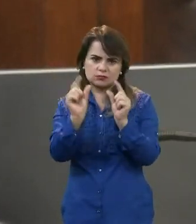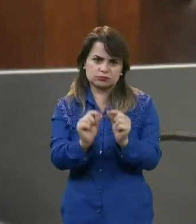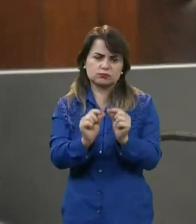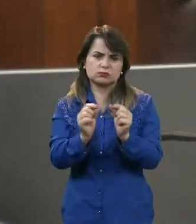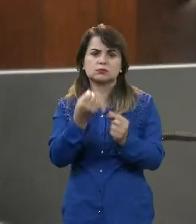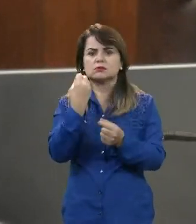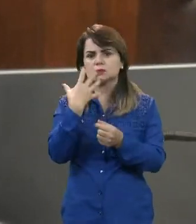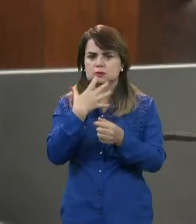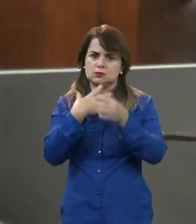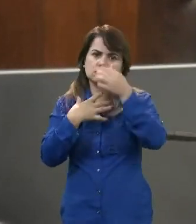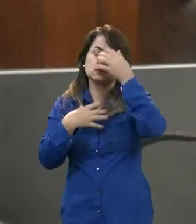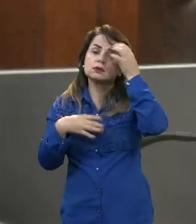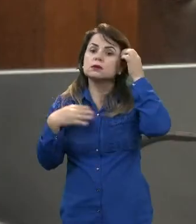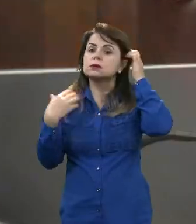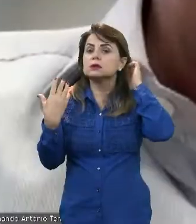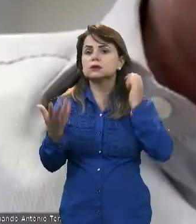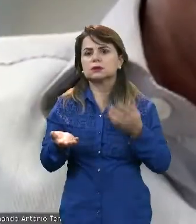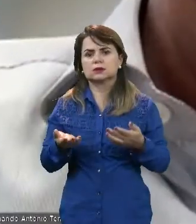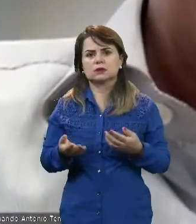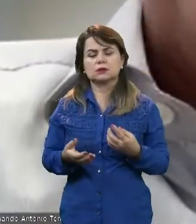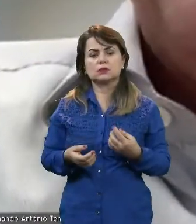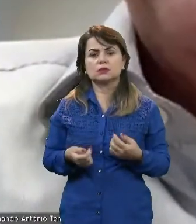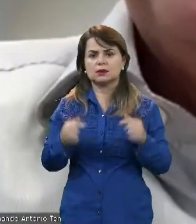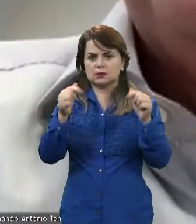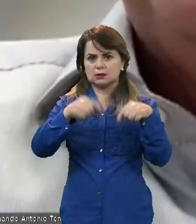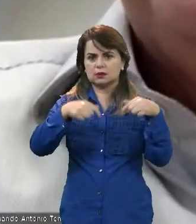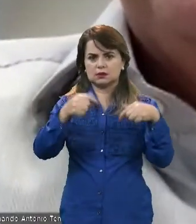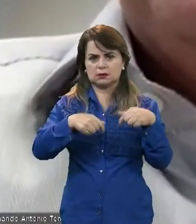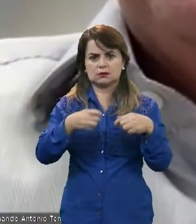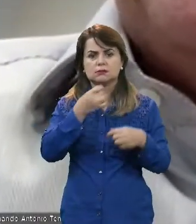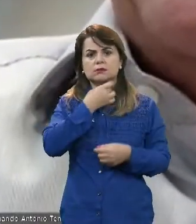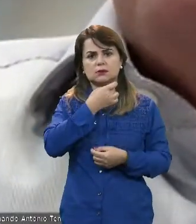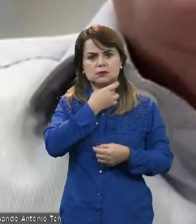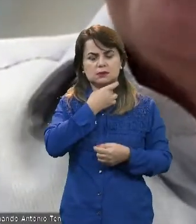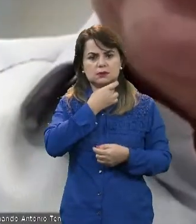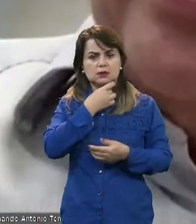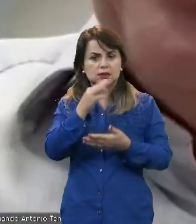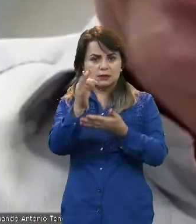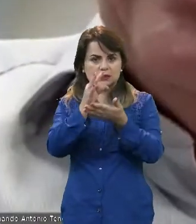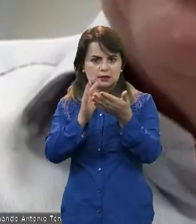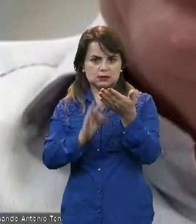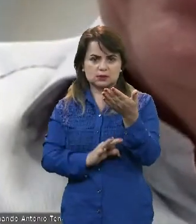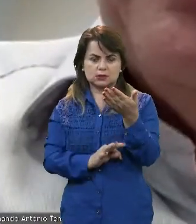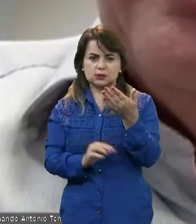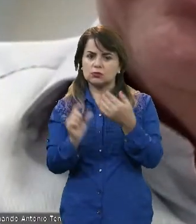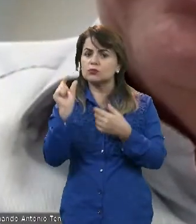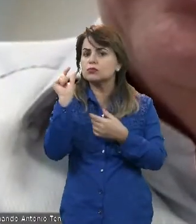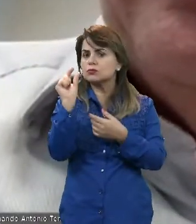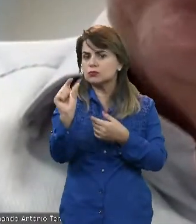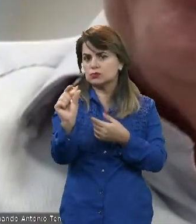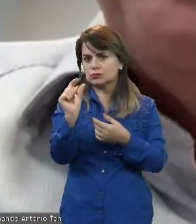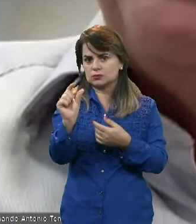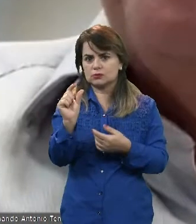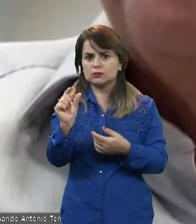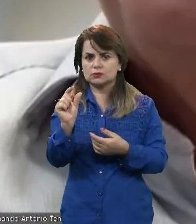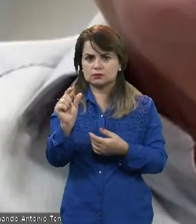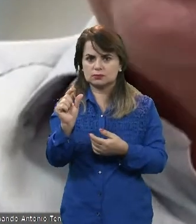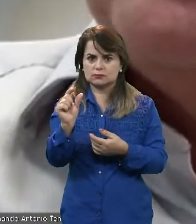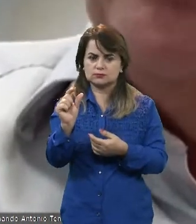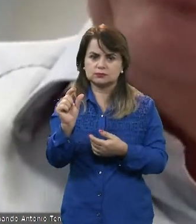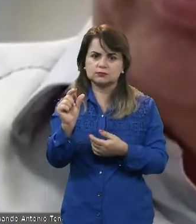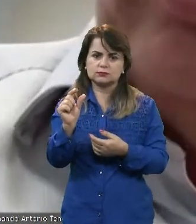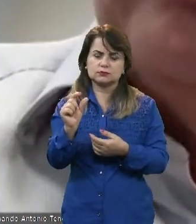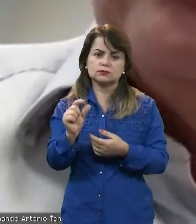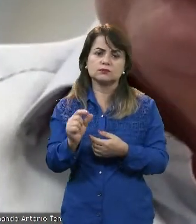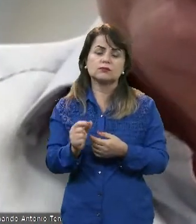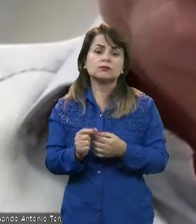eu te falar. A taxa que nós estamos operando em Marília é a menor taxa que existe no interior do Estado